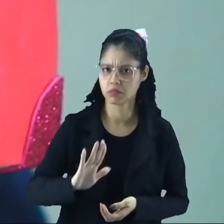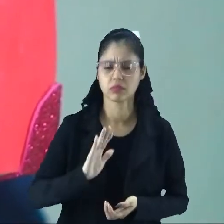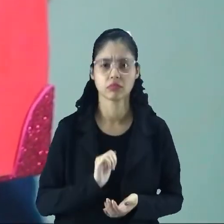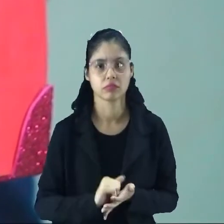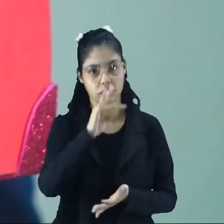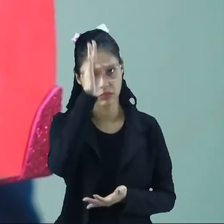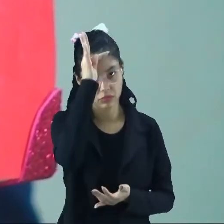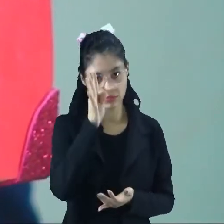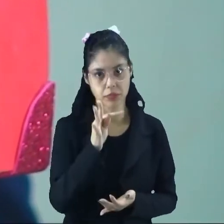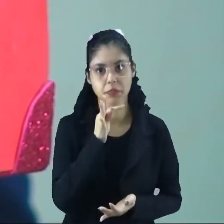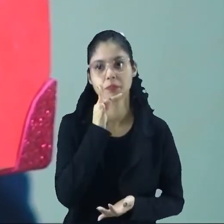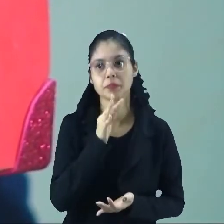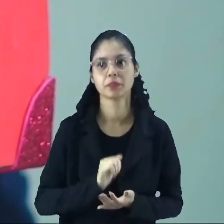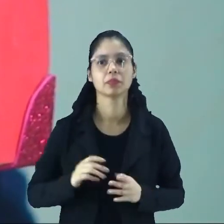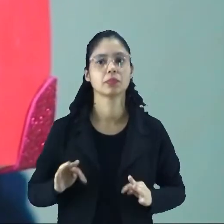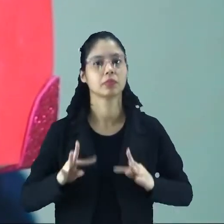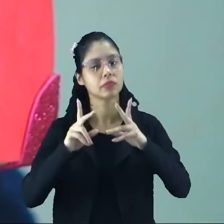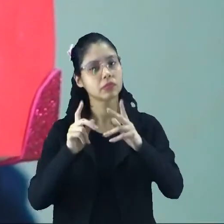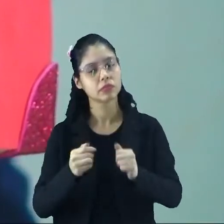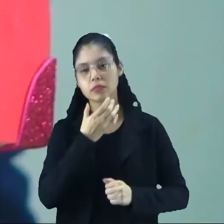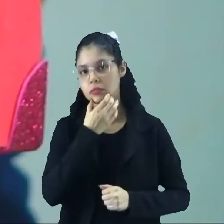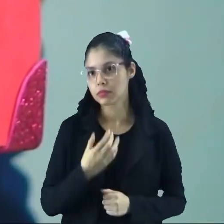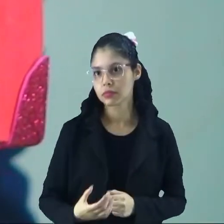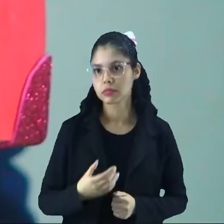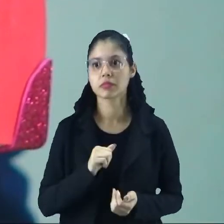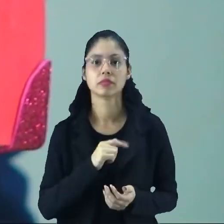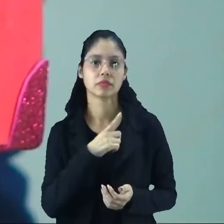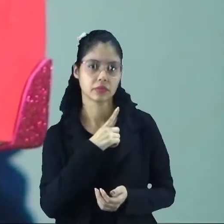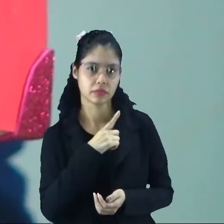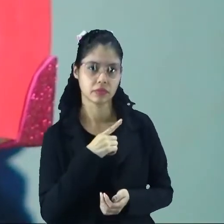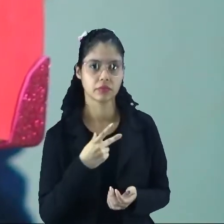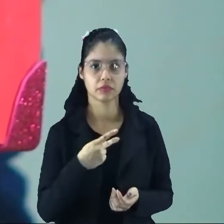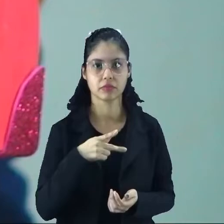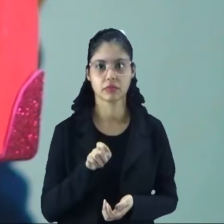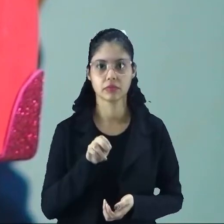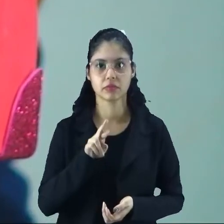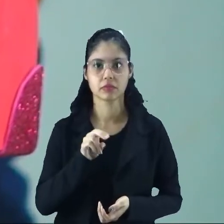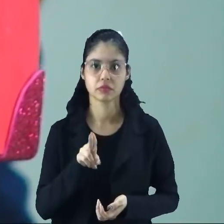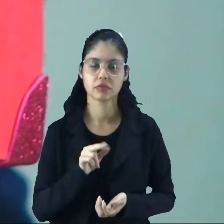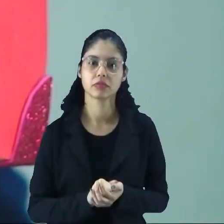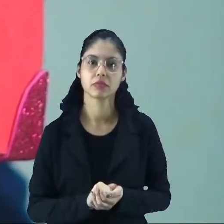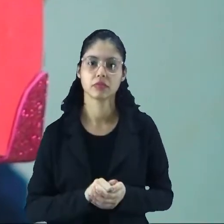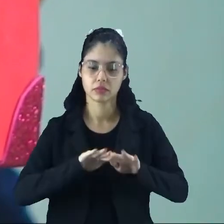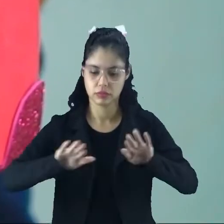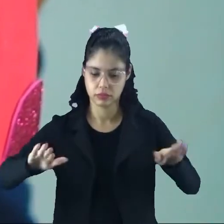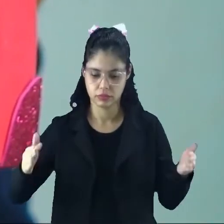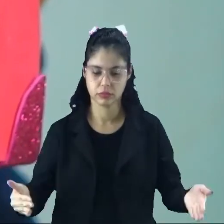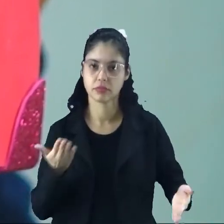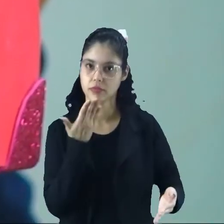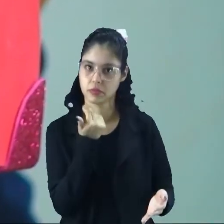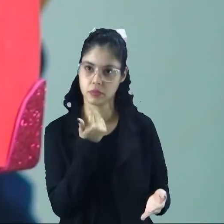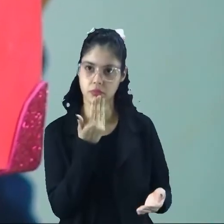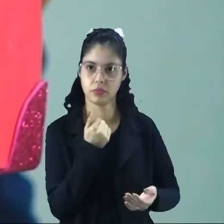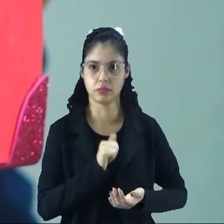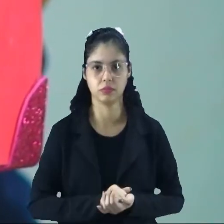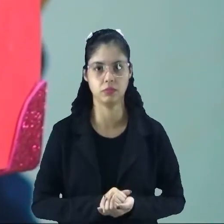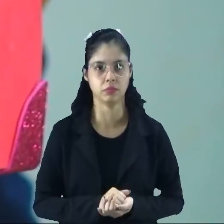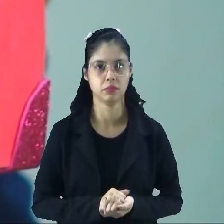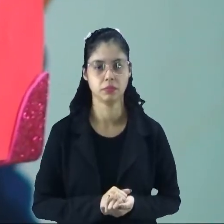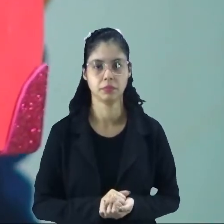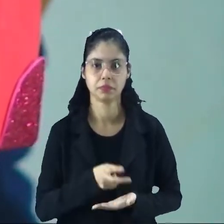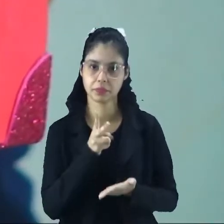mas é uma tradição em todo o Natal ter um peru na mesa no momento da ceia,